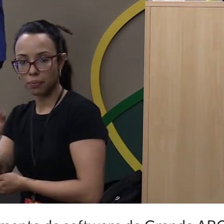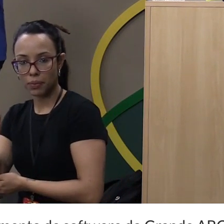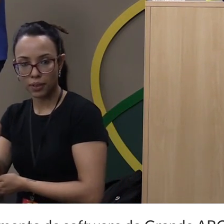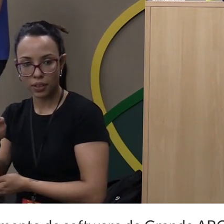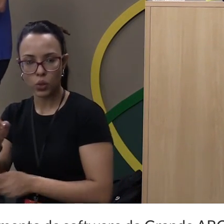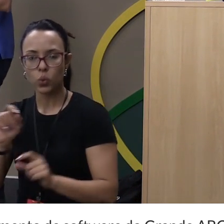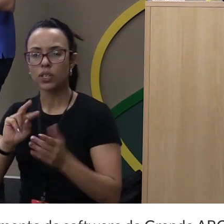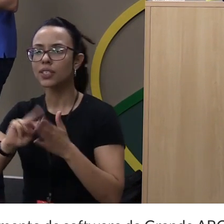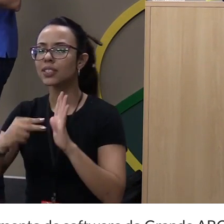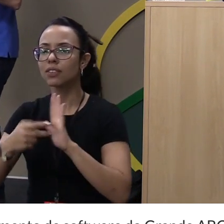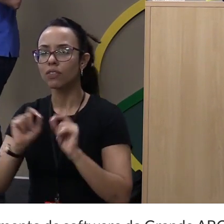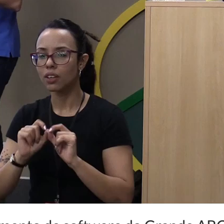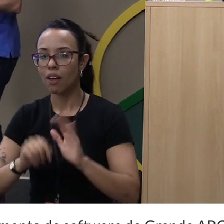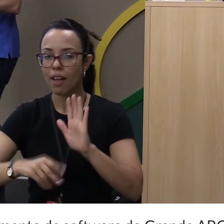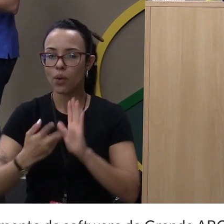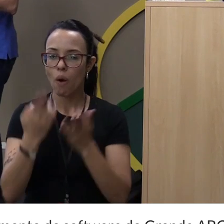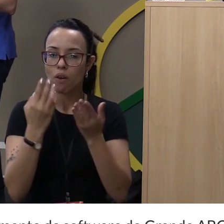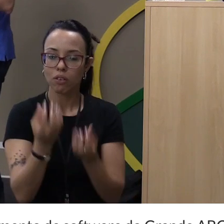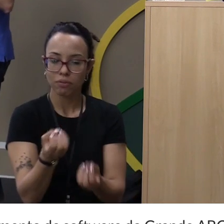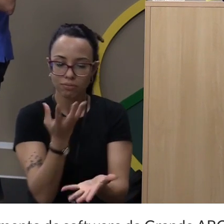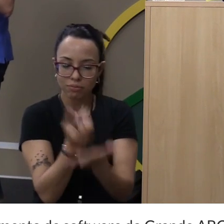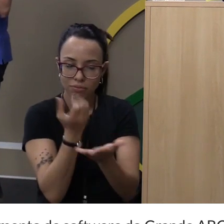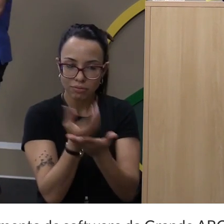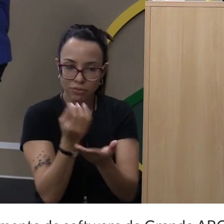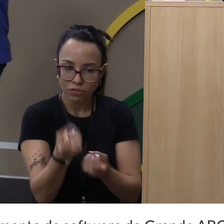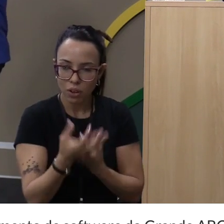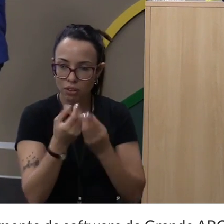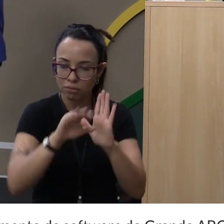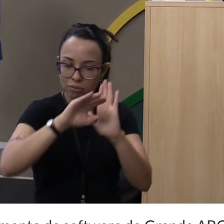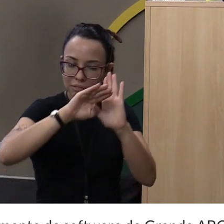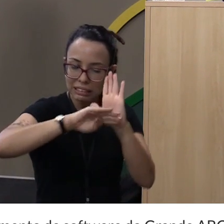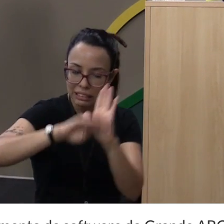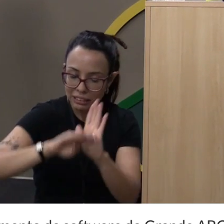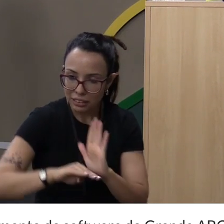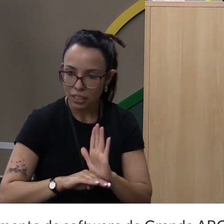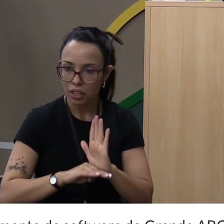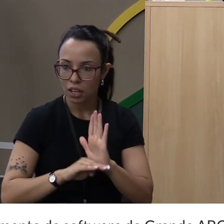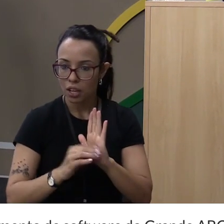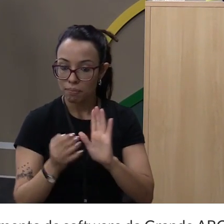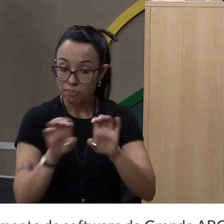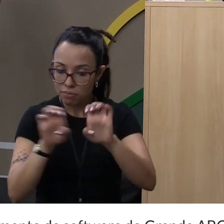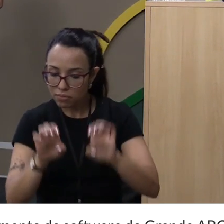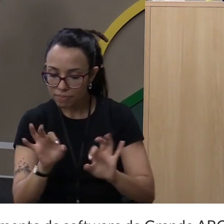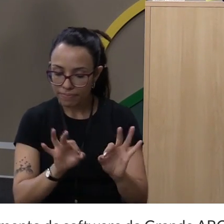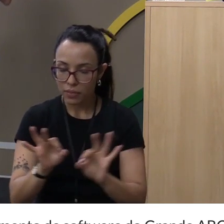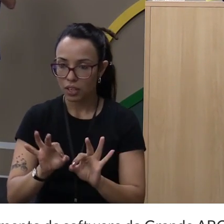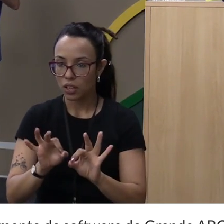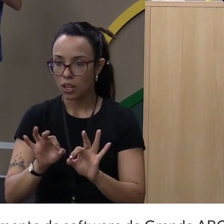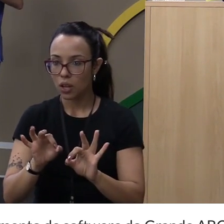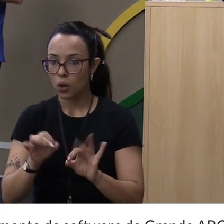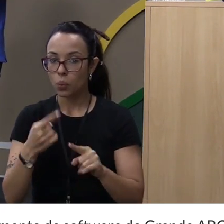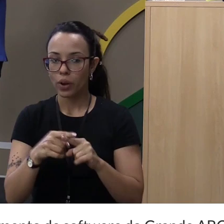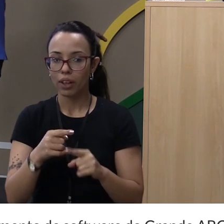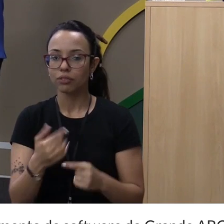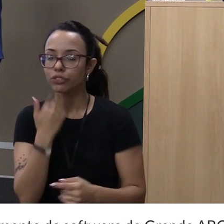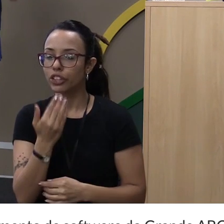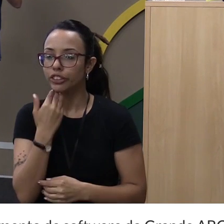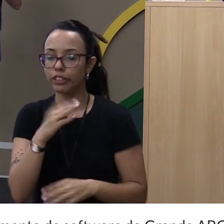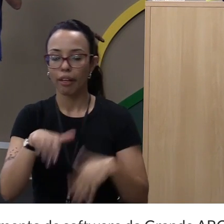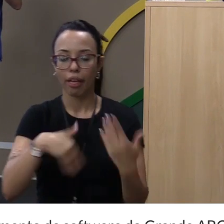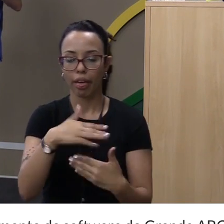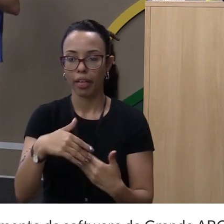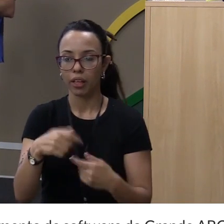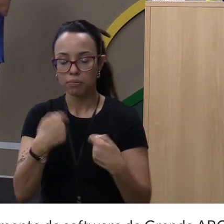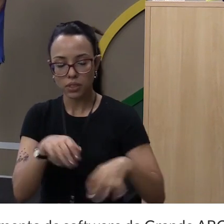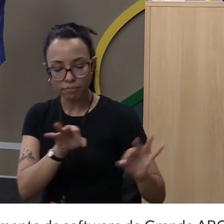É extrair dados estruturados. O importante é isso, estruturados. Porque dados, a gente vai ter um bando de dados, vai ter um